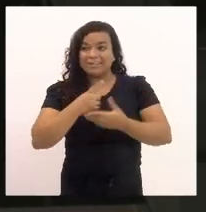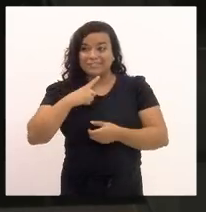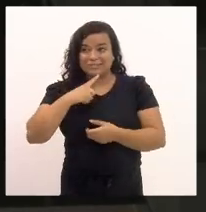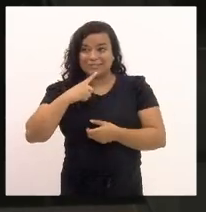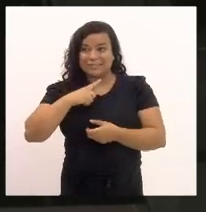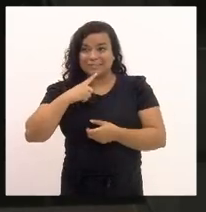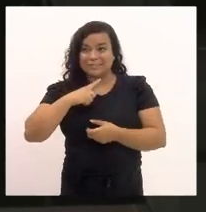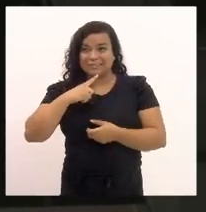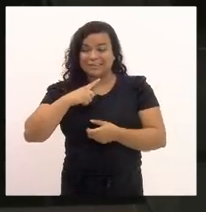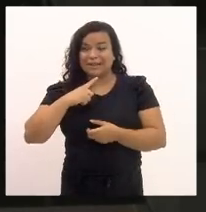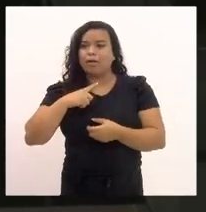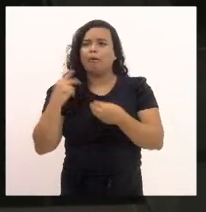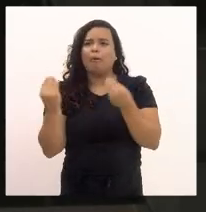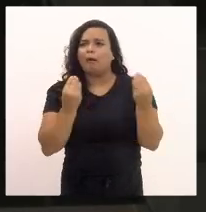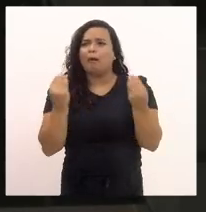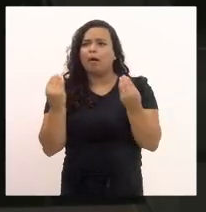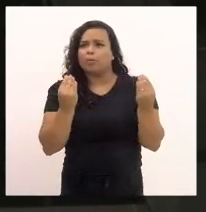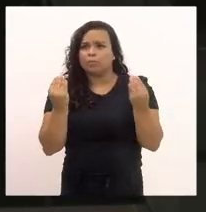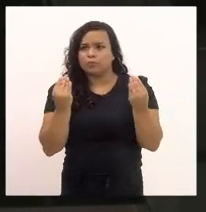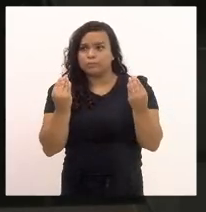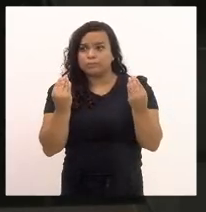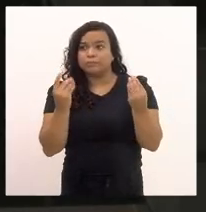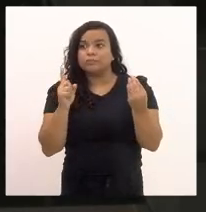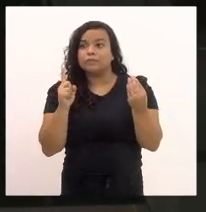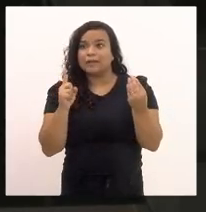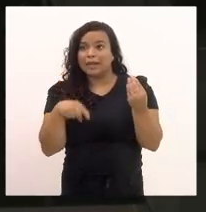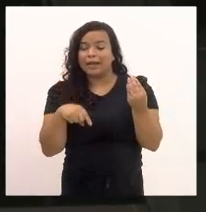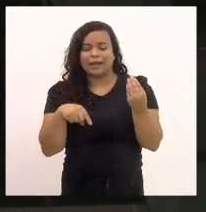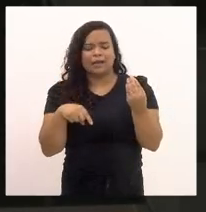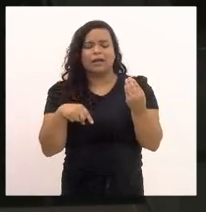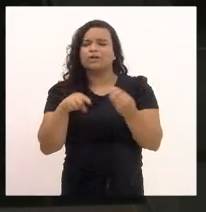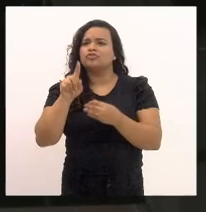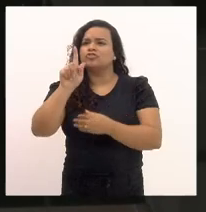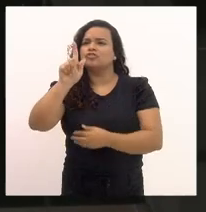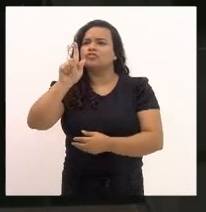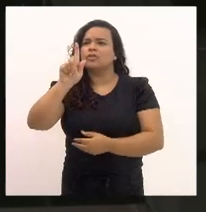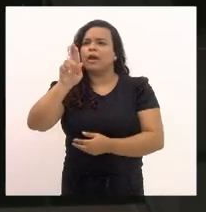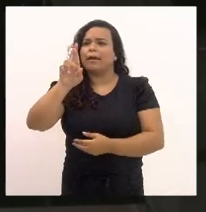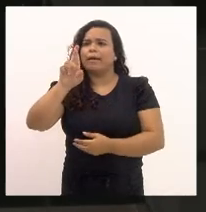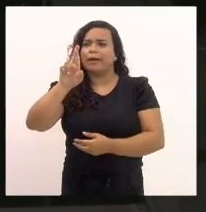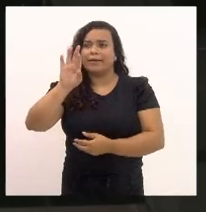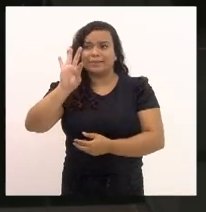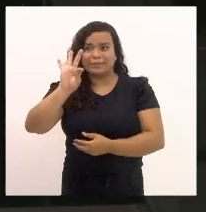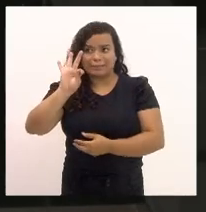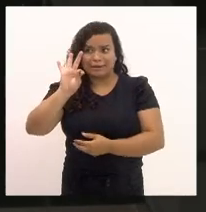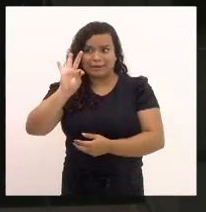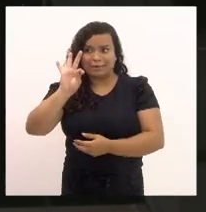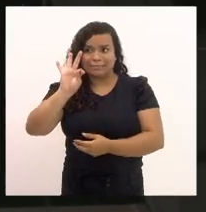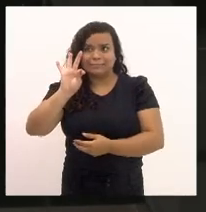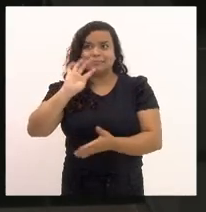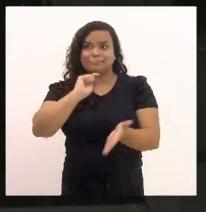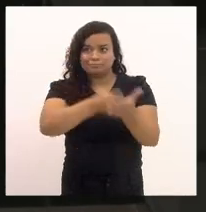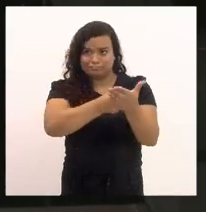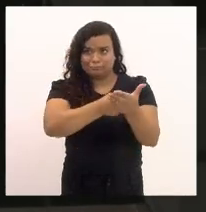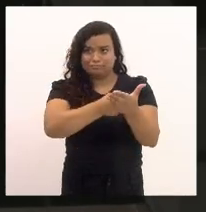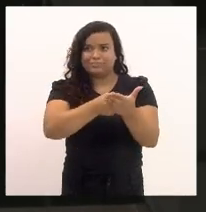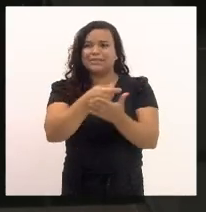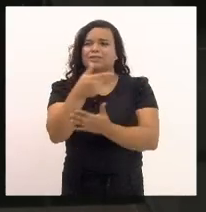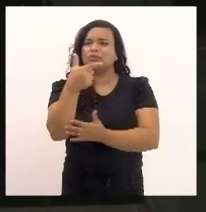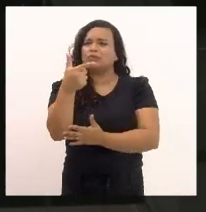através de um GRT de R$ 242,00,